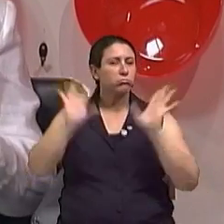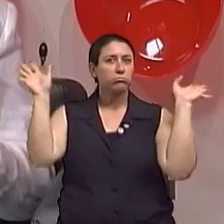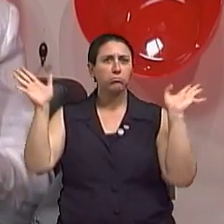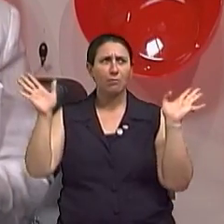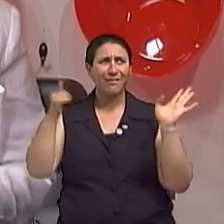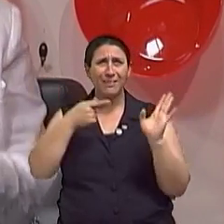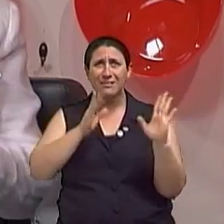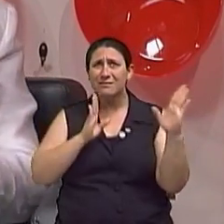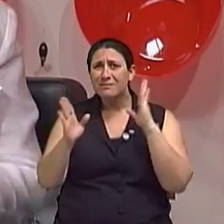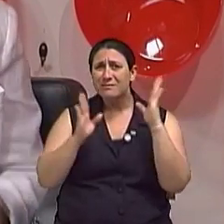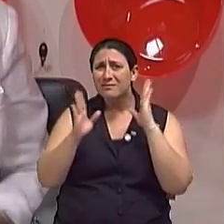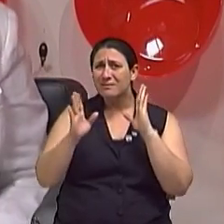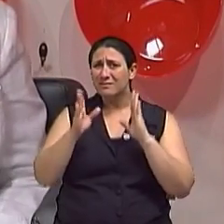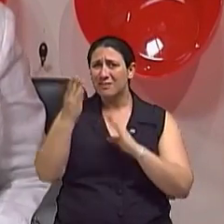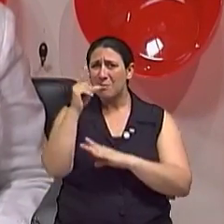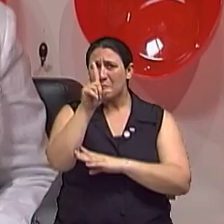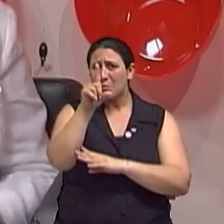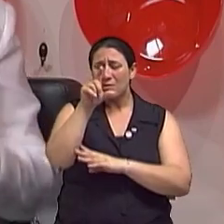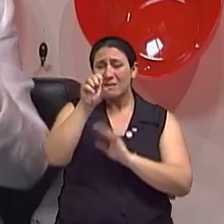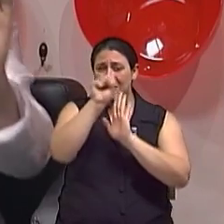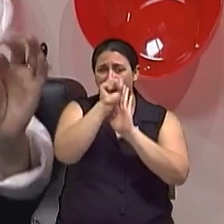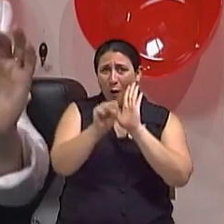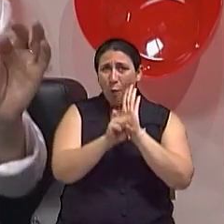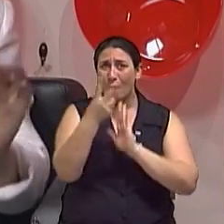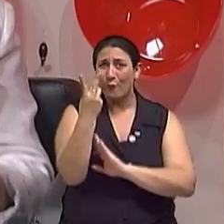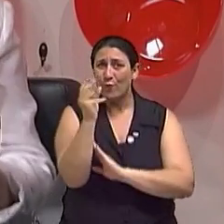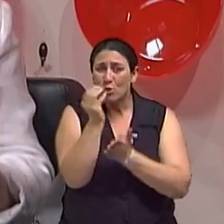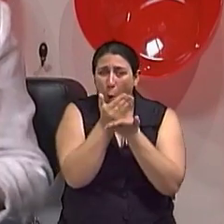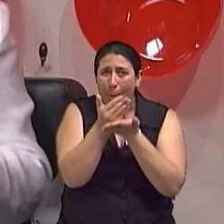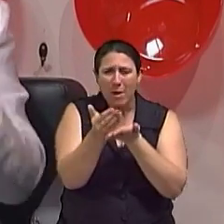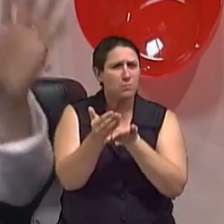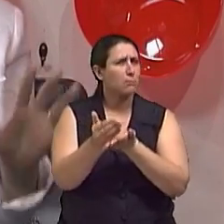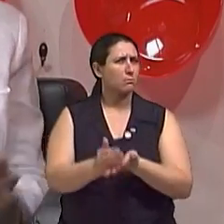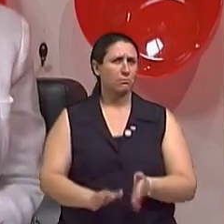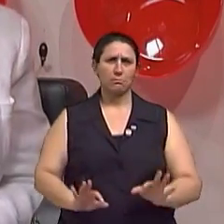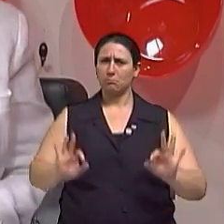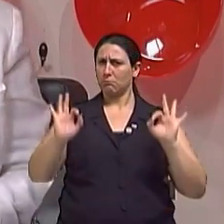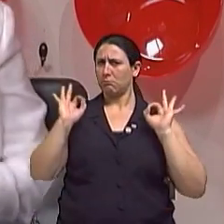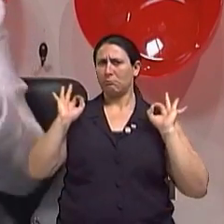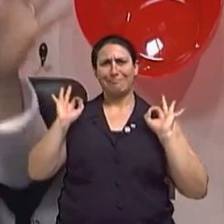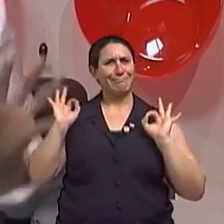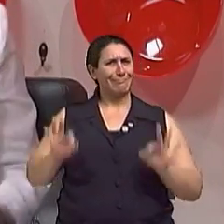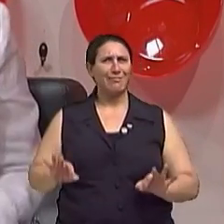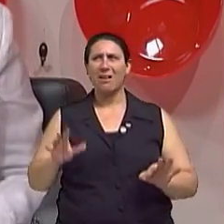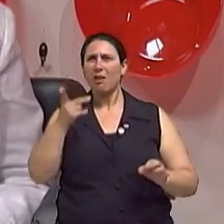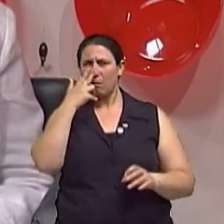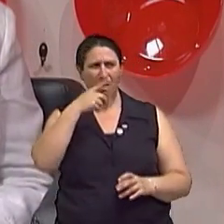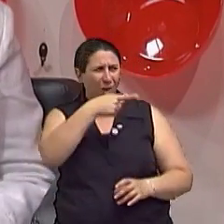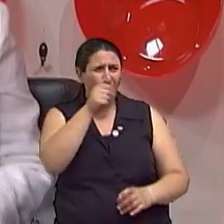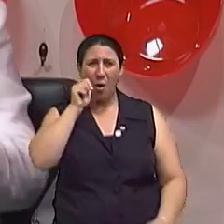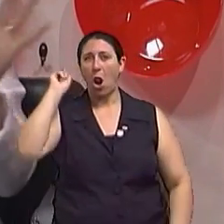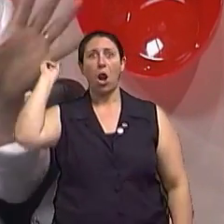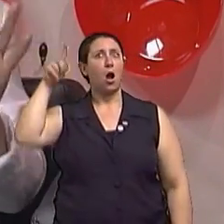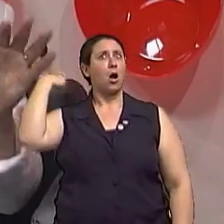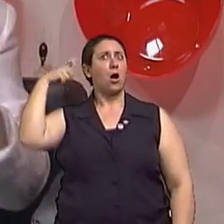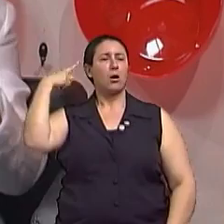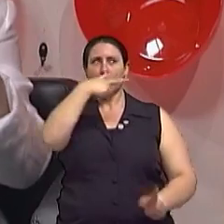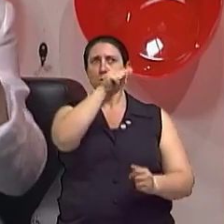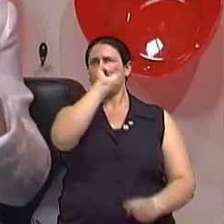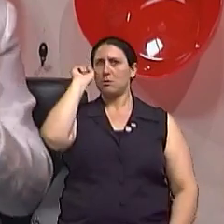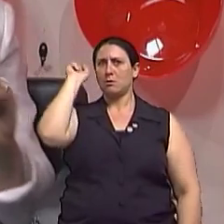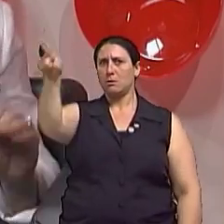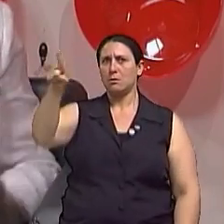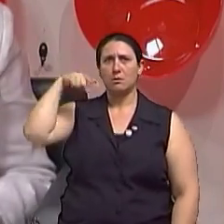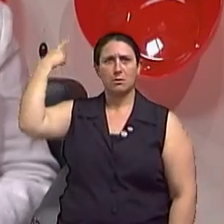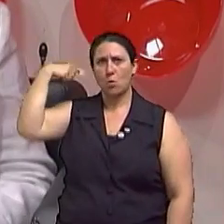o início do século XX era uma grande novidade. Eram algumas tachadas até como loucas, internadas, porque não, você não